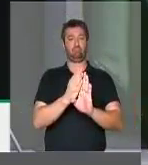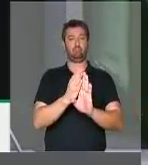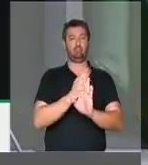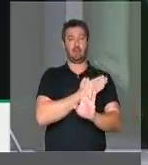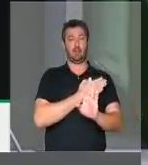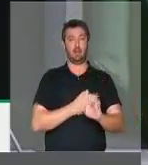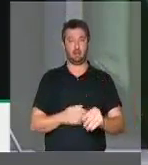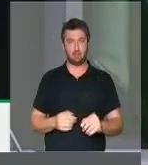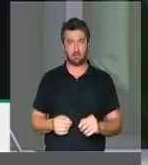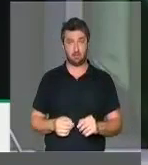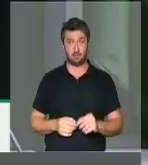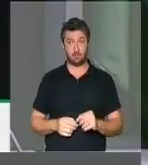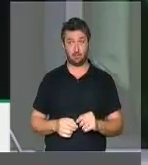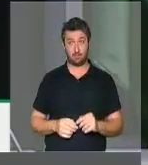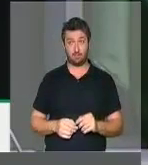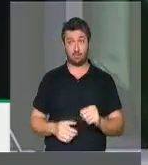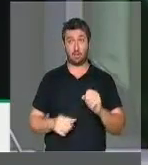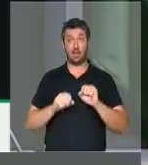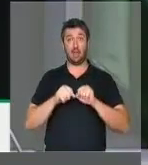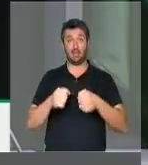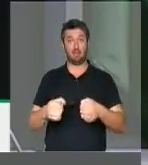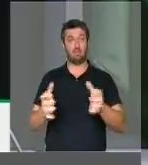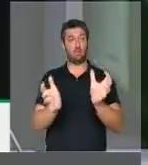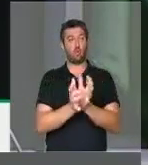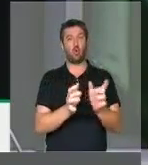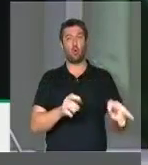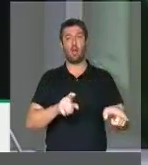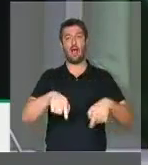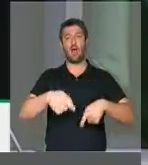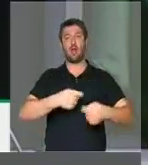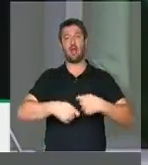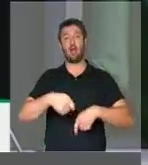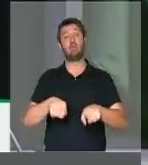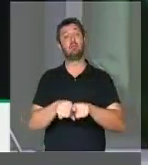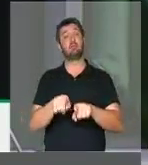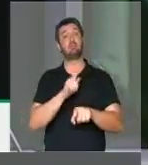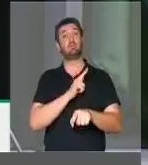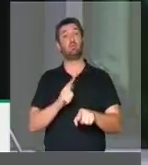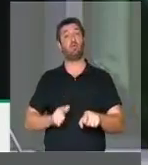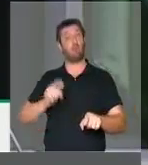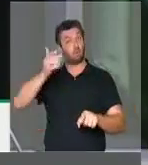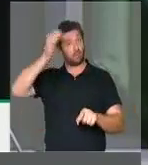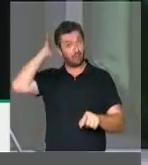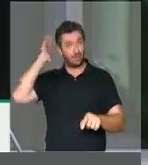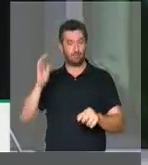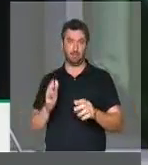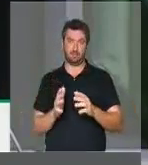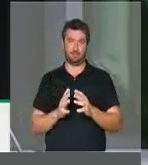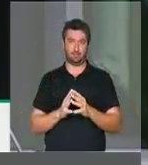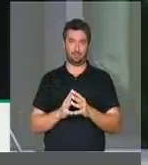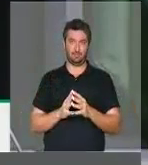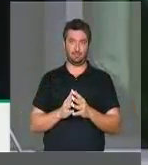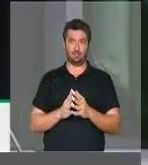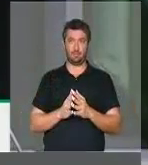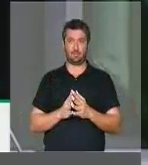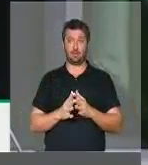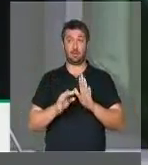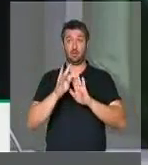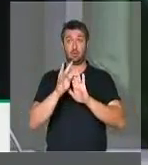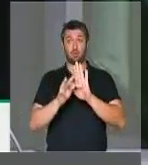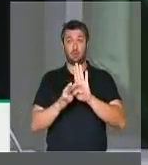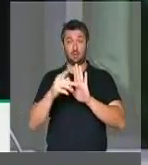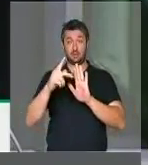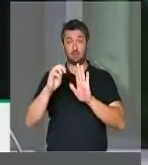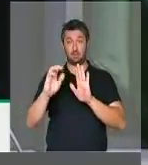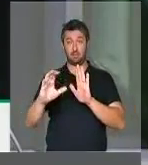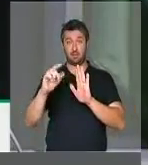tese é defendida pela bancada ruralista e pelo governo Temer. Já fez parte do texto da